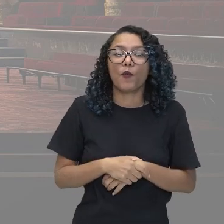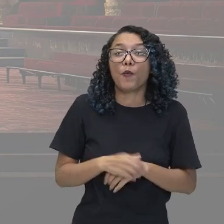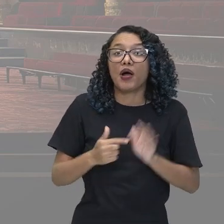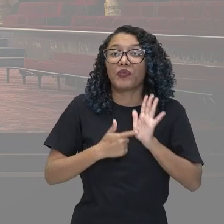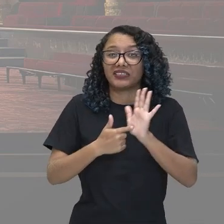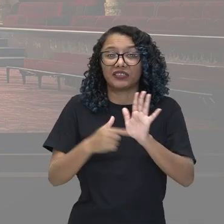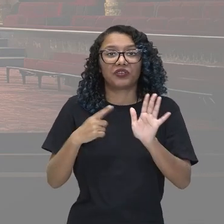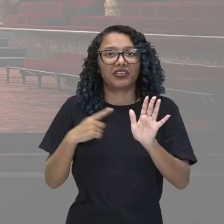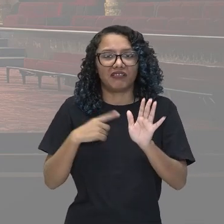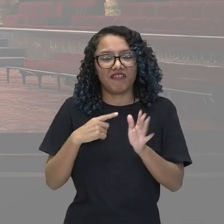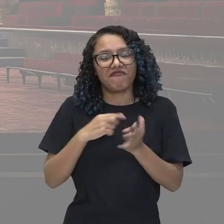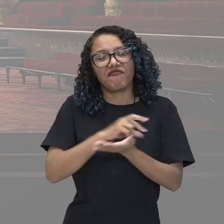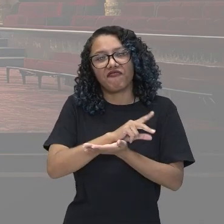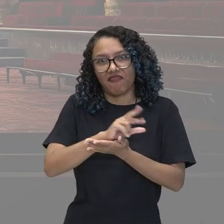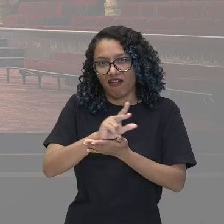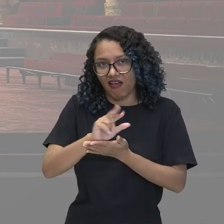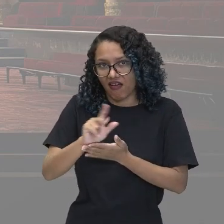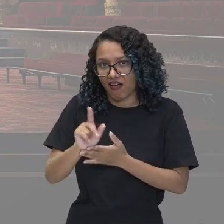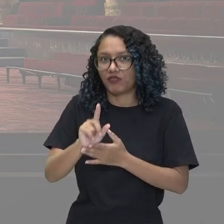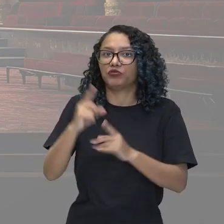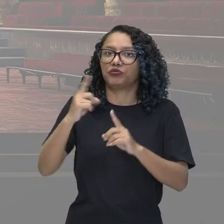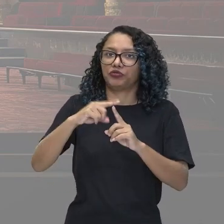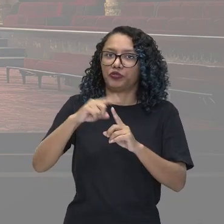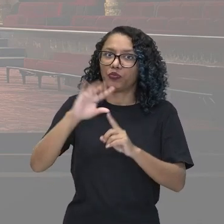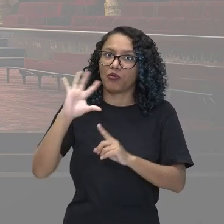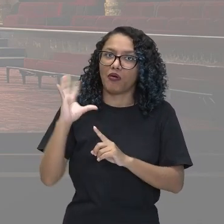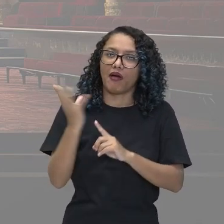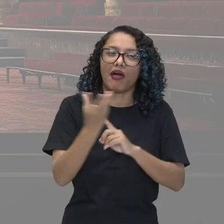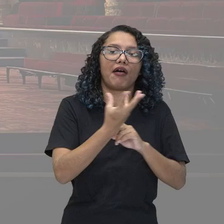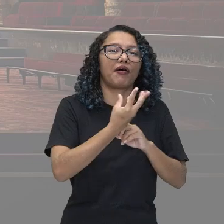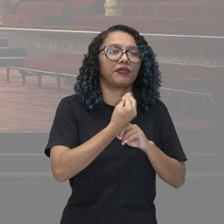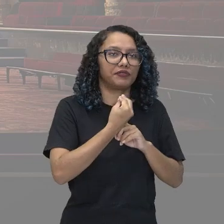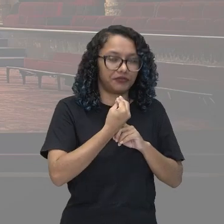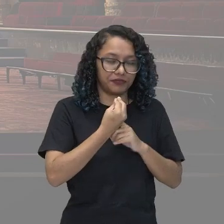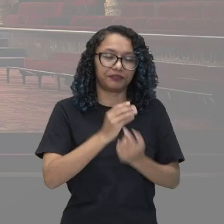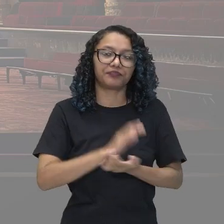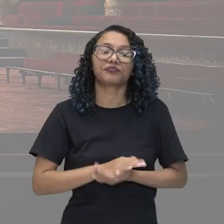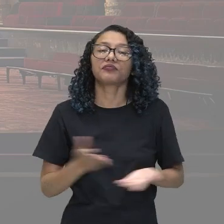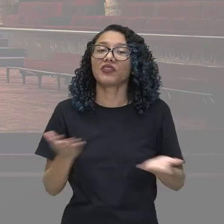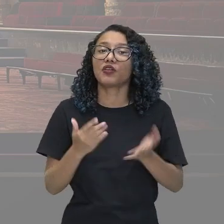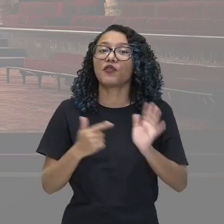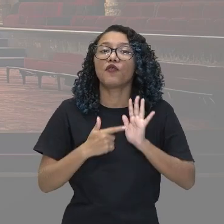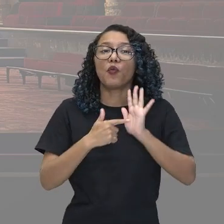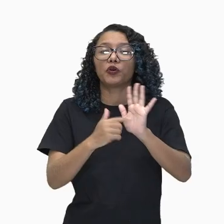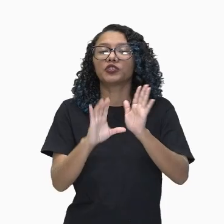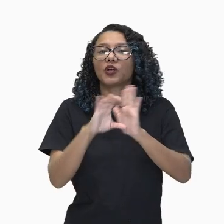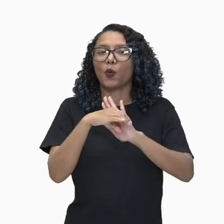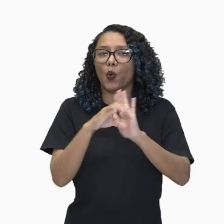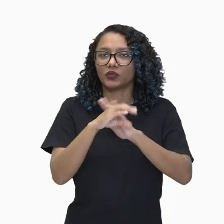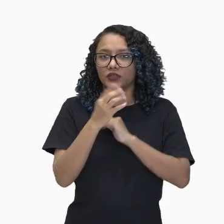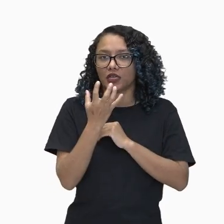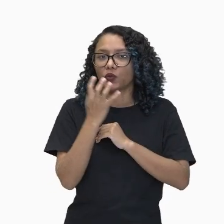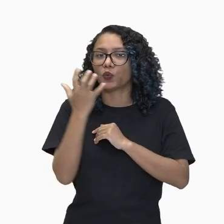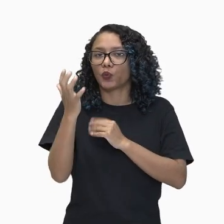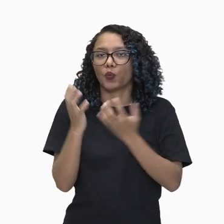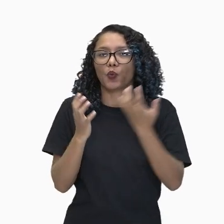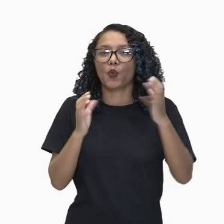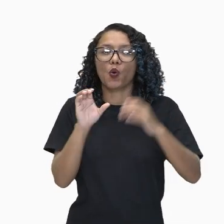como já foi falado. E agora, gente vai conceituar para vocês o que vem ser a ópera.